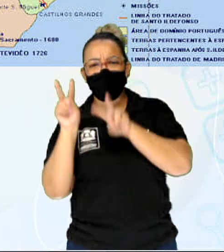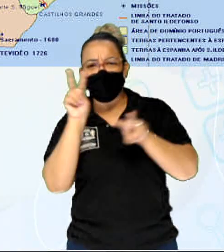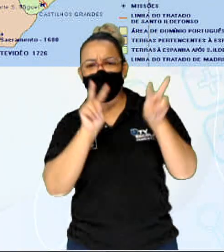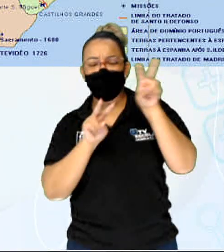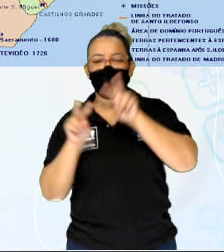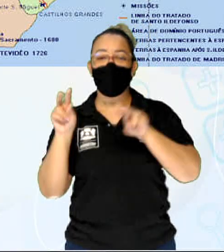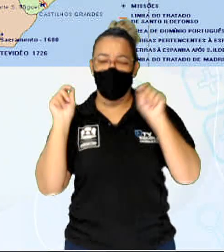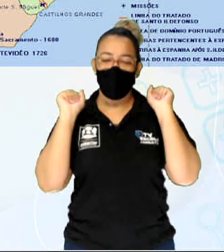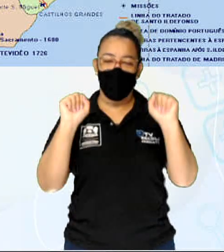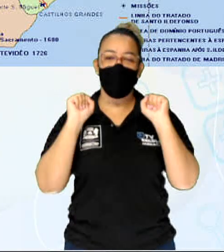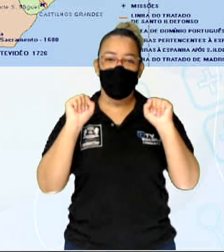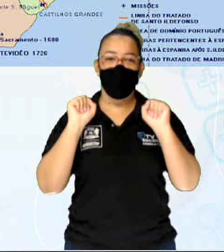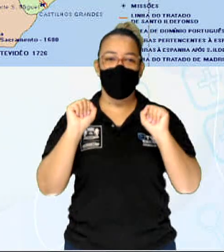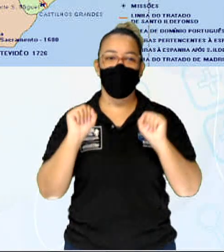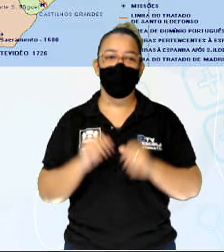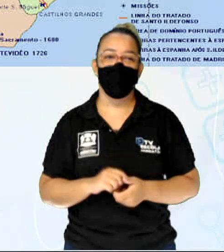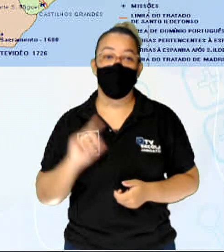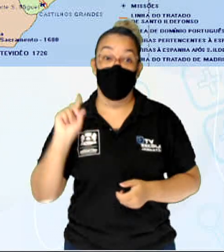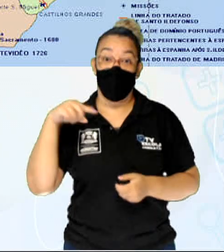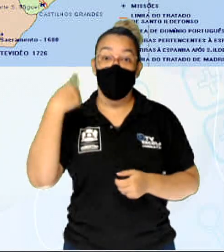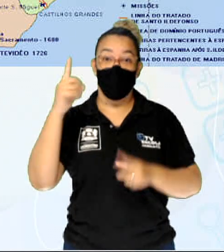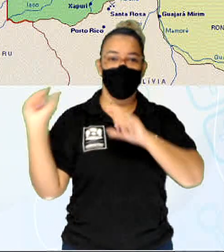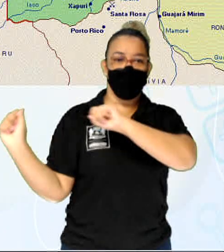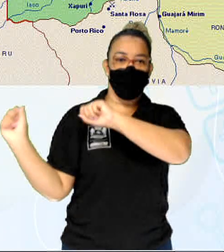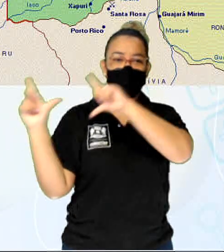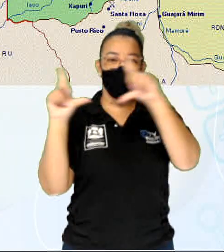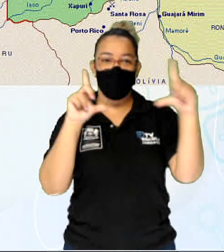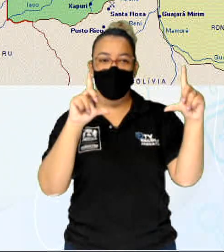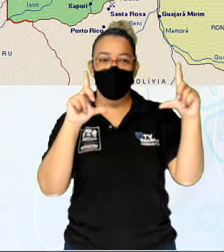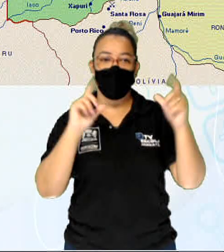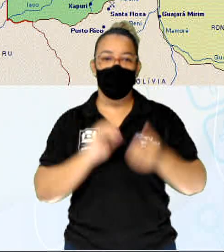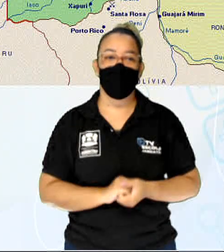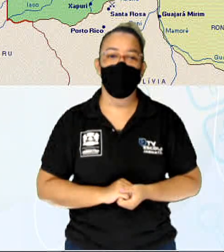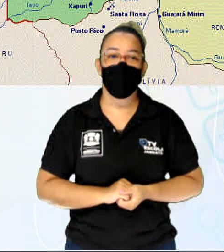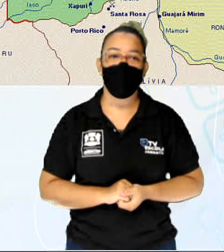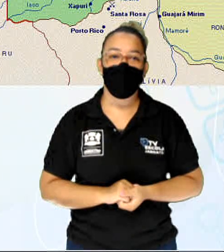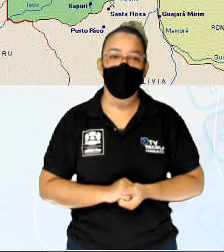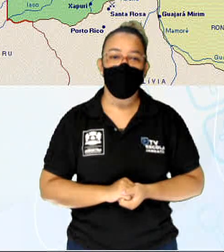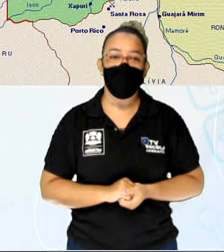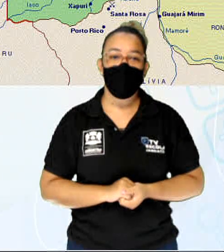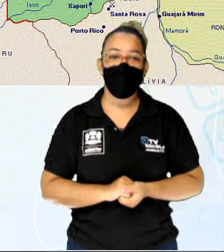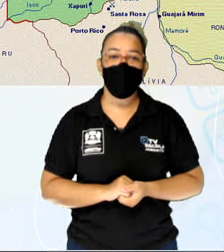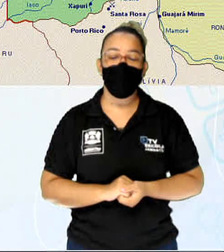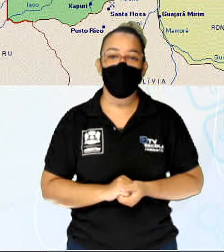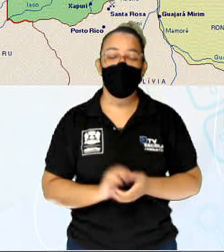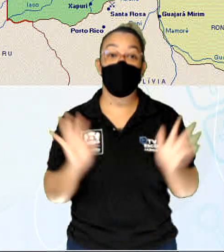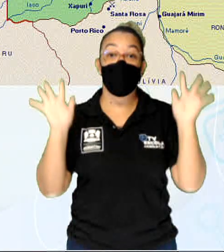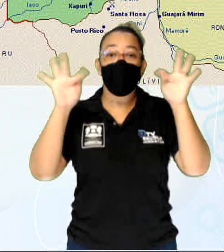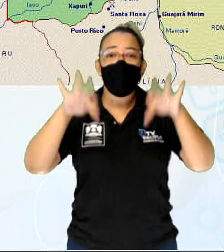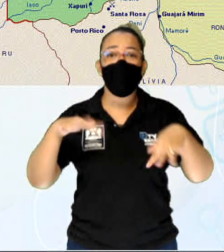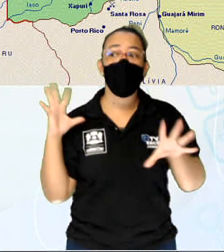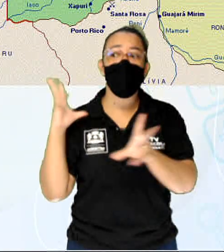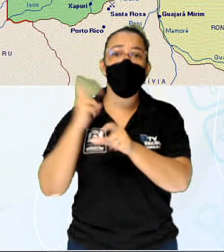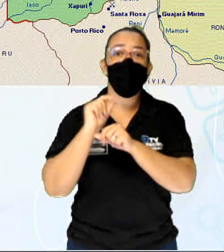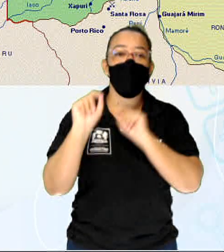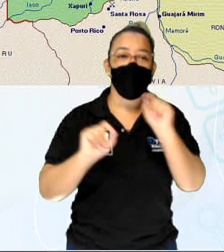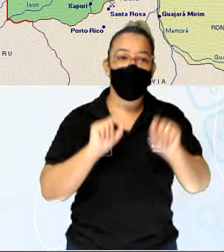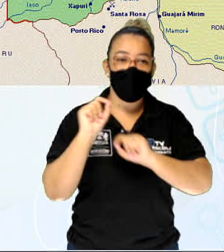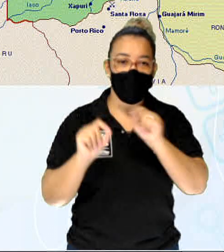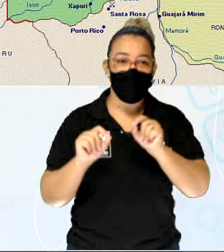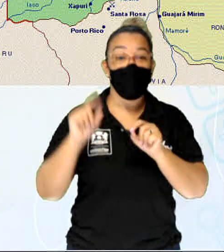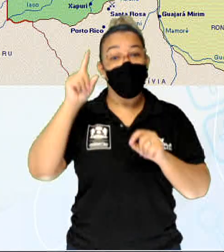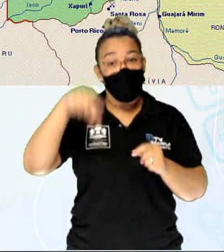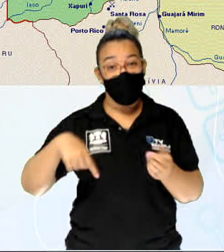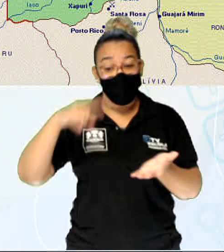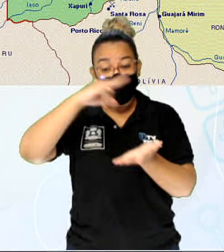direitinho aí, tá? Passa para frente, nós temos a conclusão nossa, trazendo o Tratado de